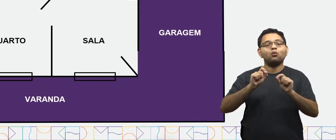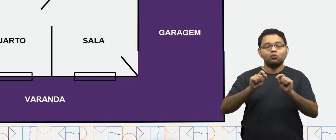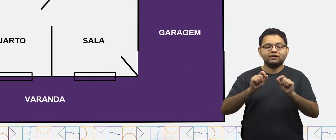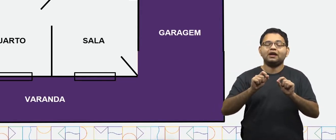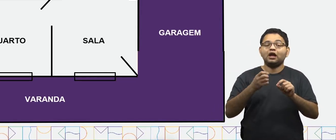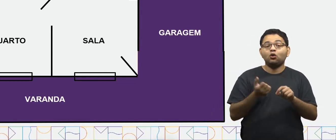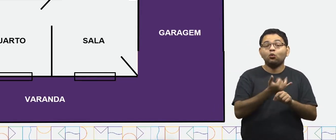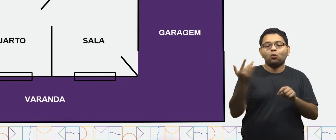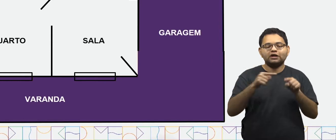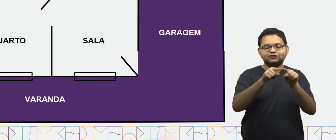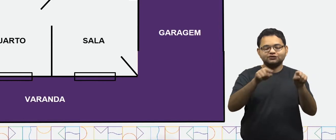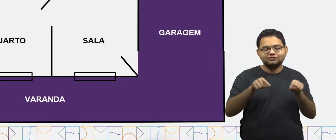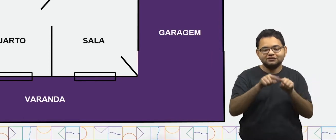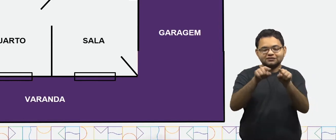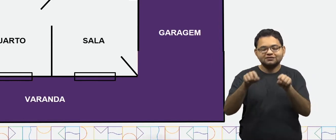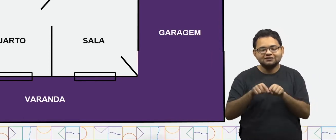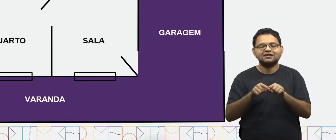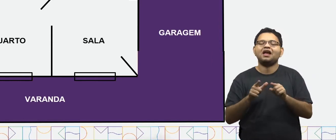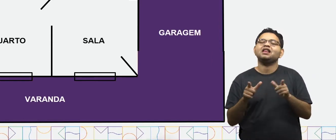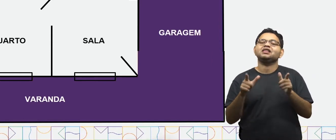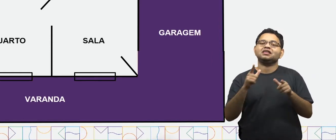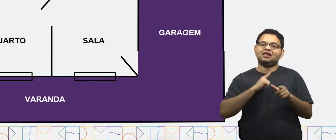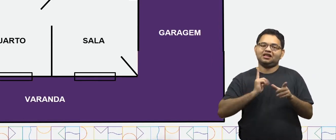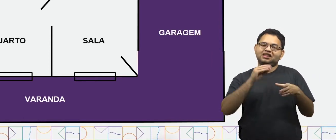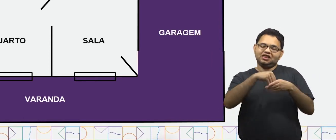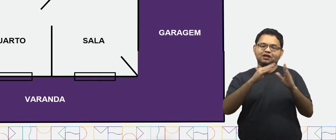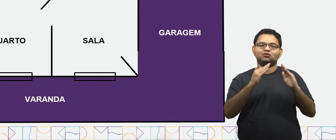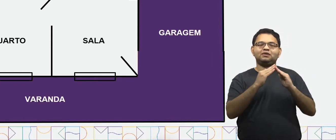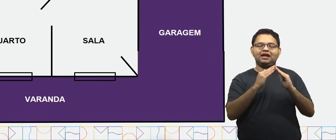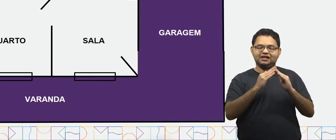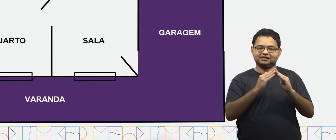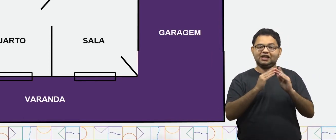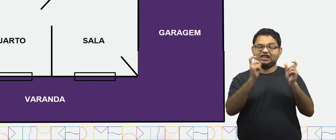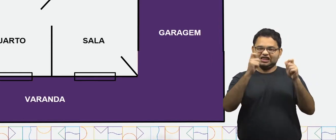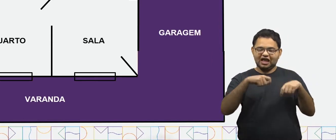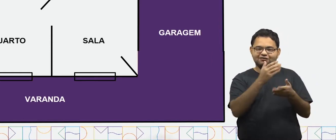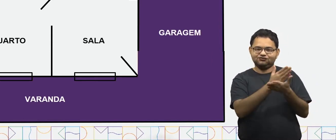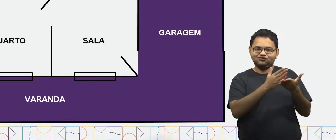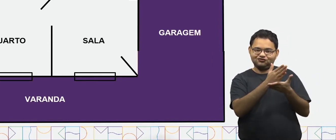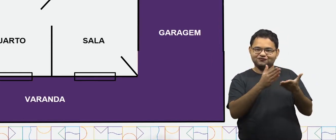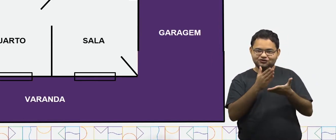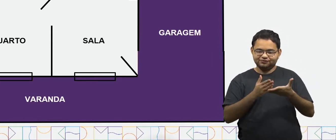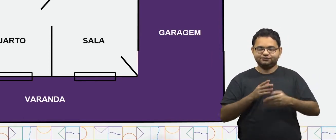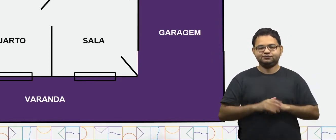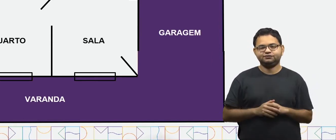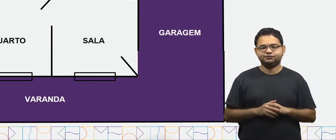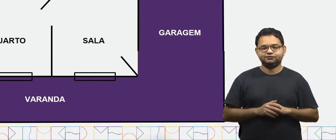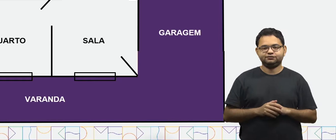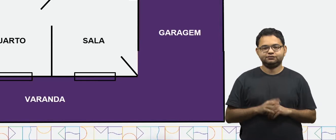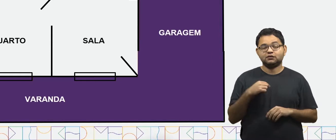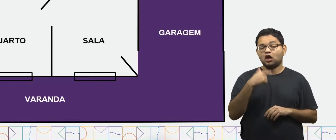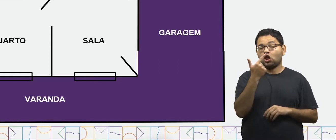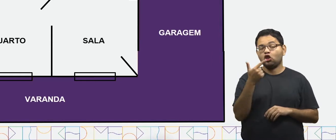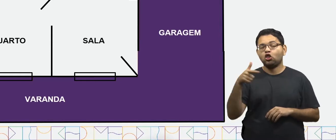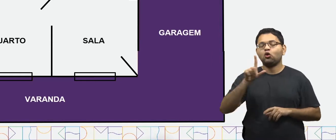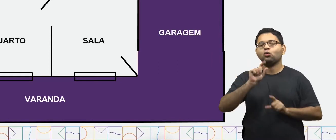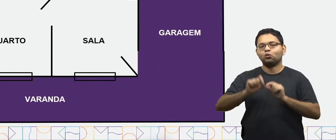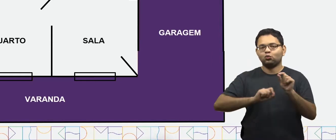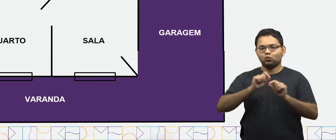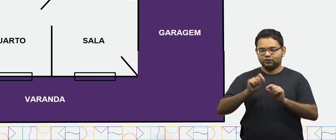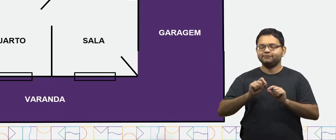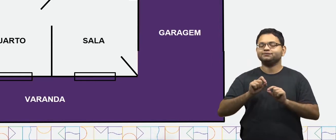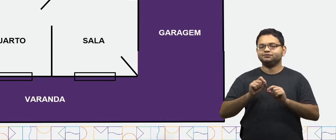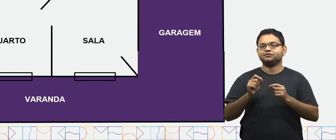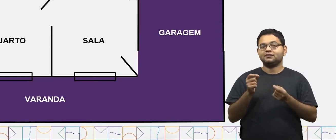cômodos em que essa casa possa ser dividida. Ah, um outro detalhe, ao desenhar